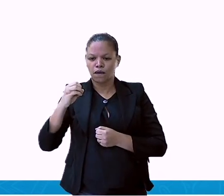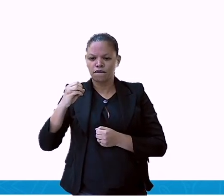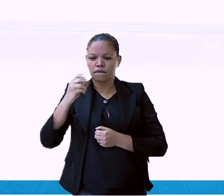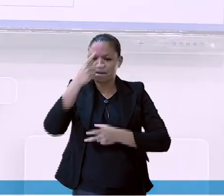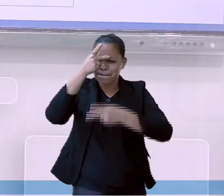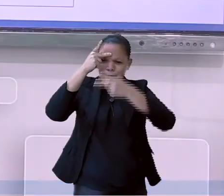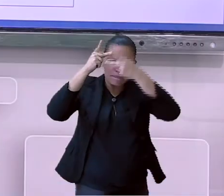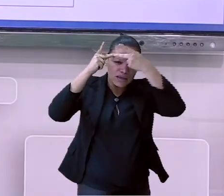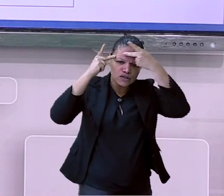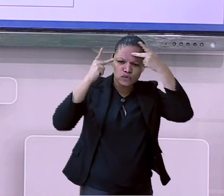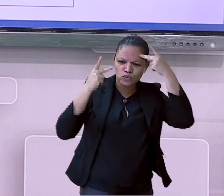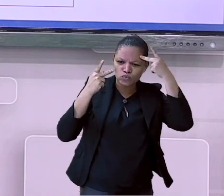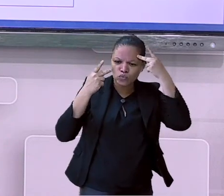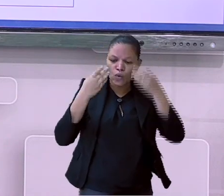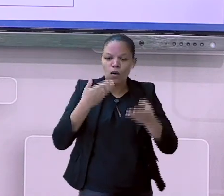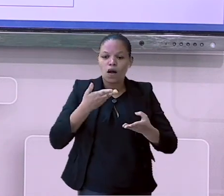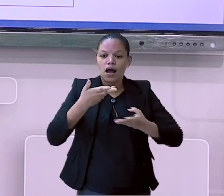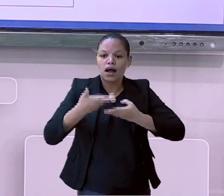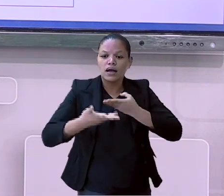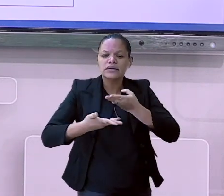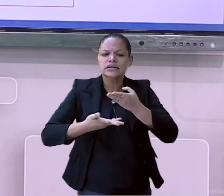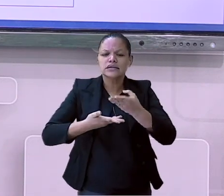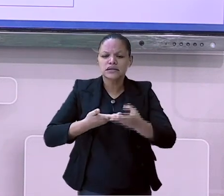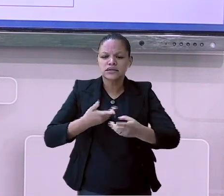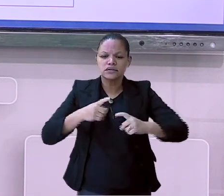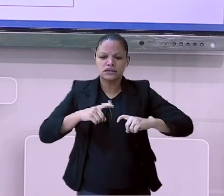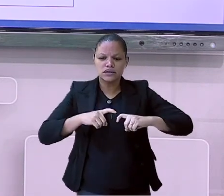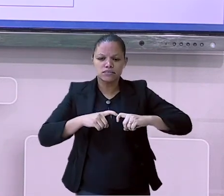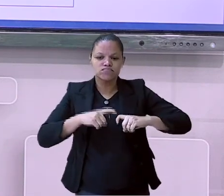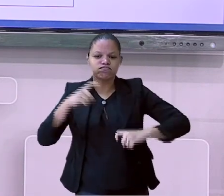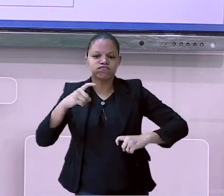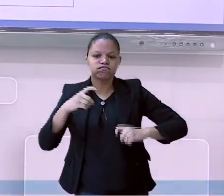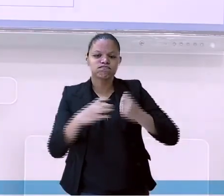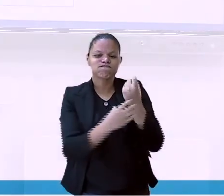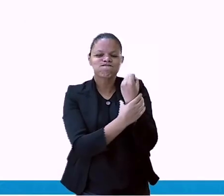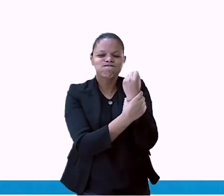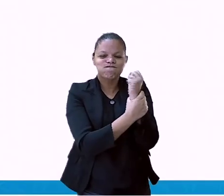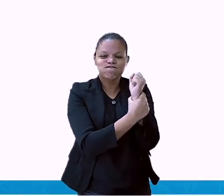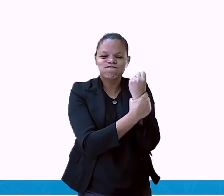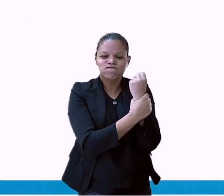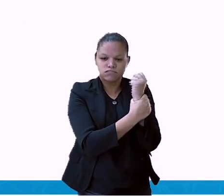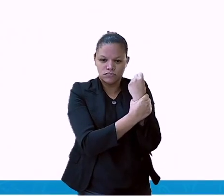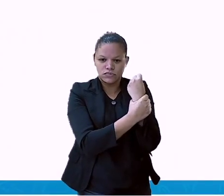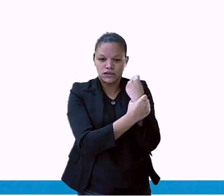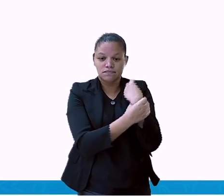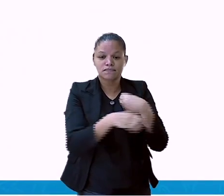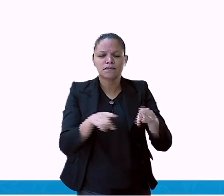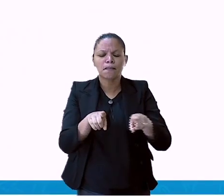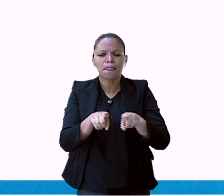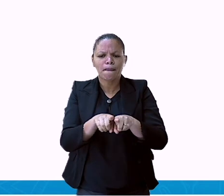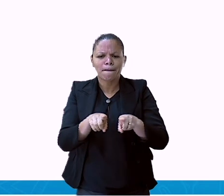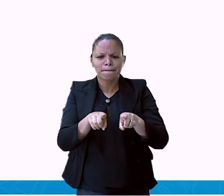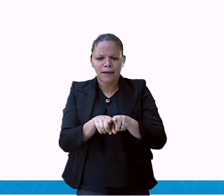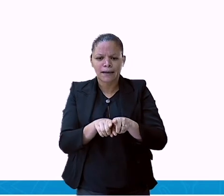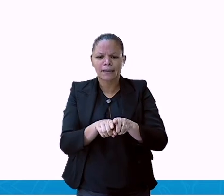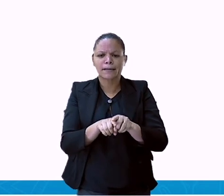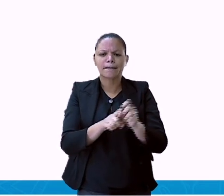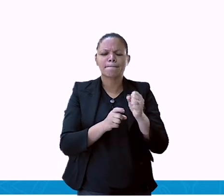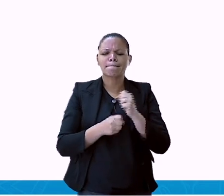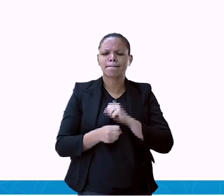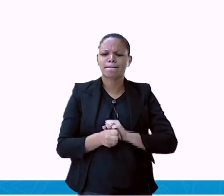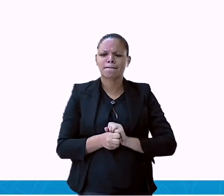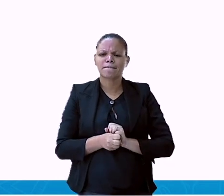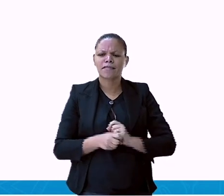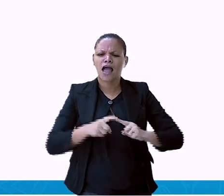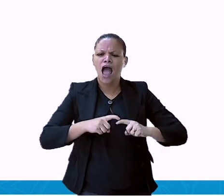ortopedia. E na cardiologia, separadamente, nós temos aqui um total, então, olha só, vamos somar